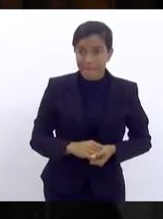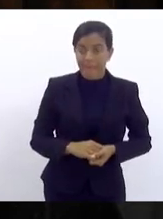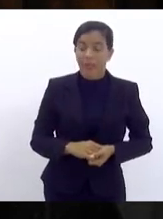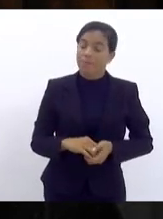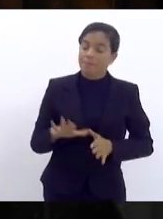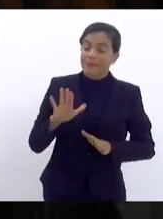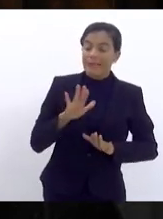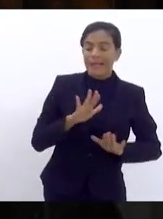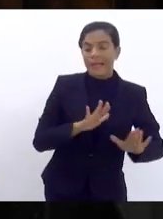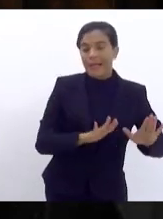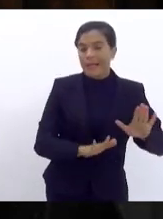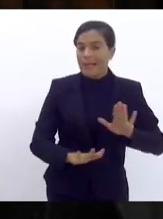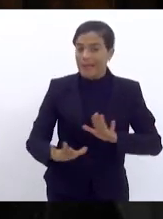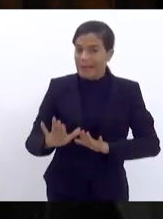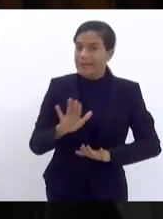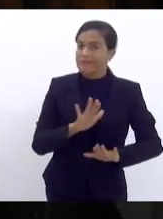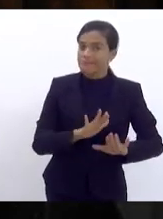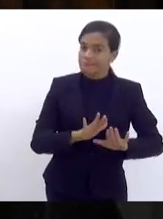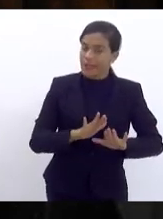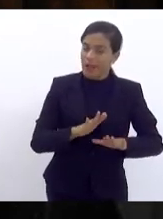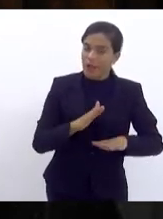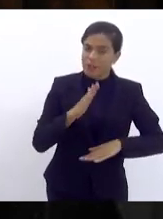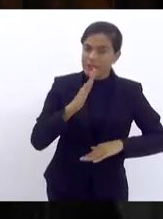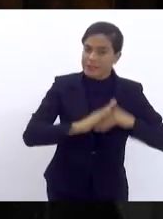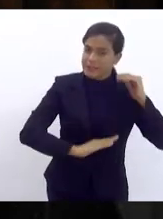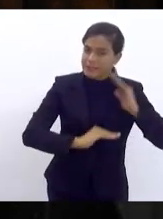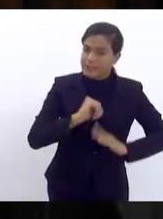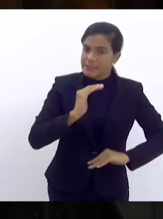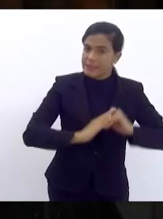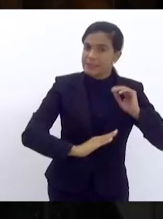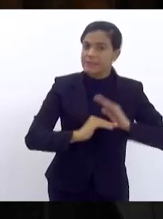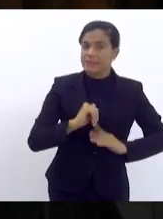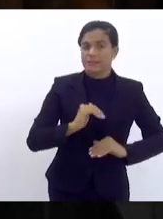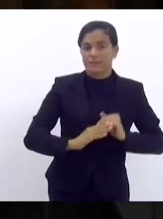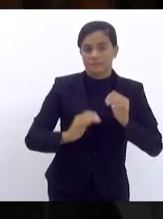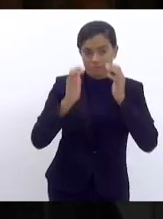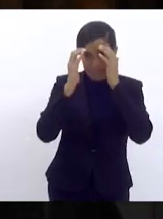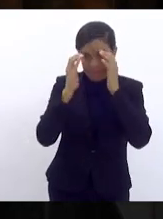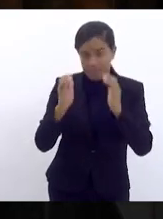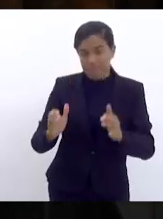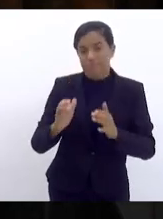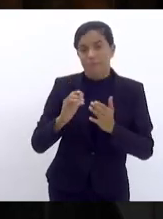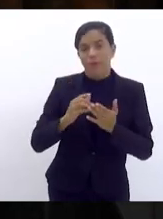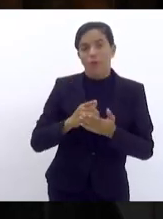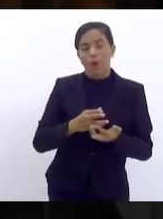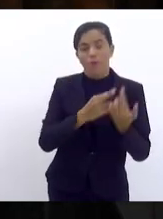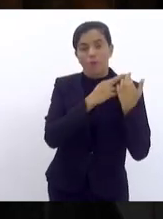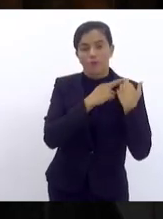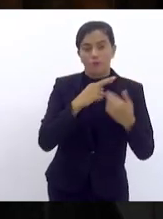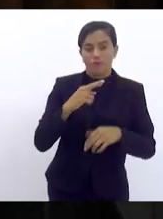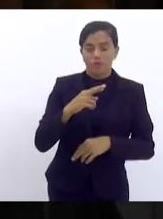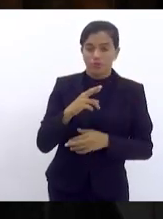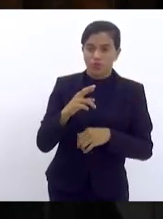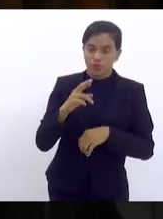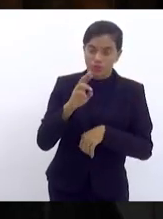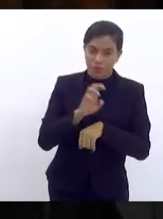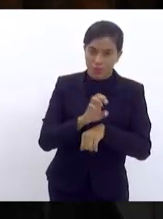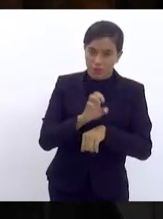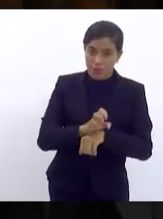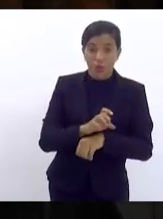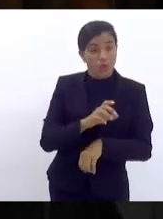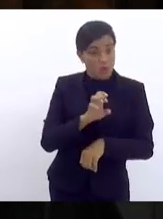cautelosa dedicada para cumprir com a obrigação do Estado e o Estado vem